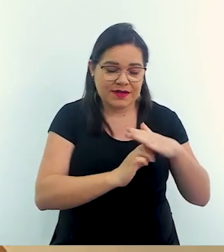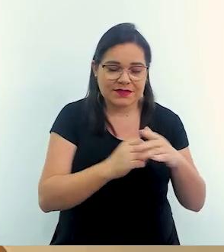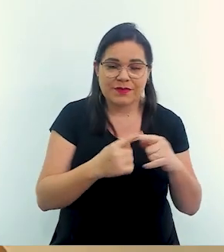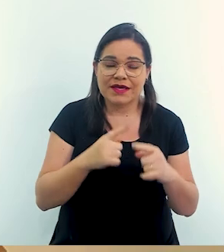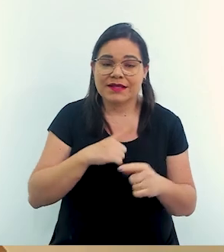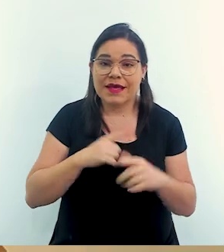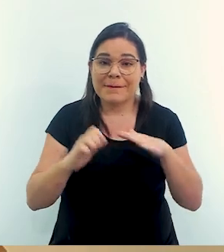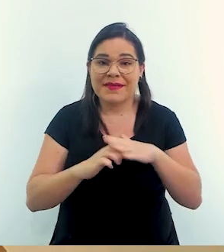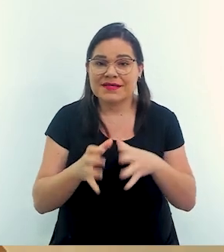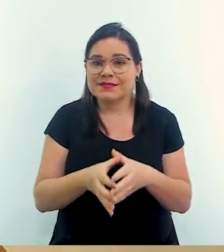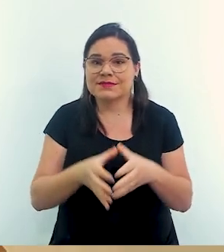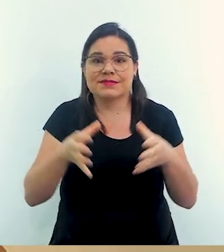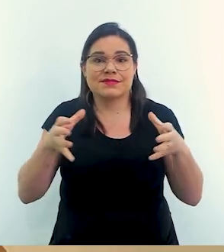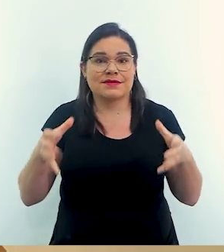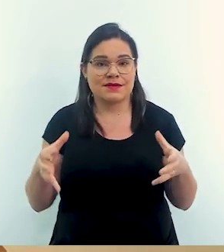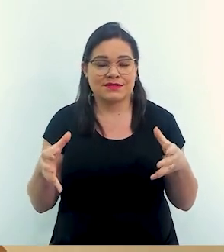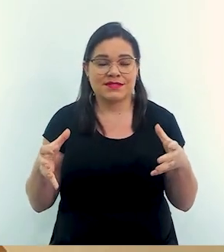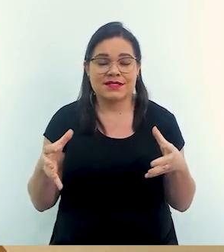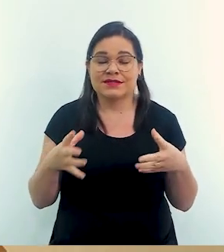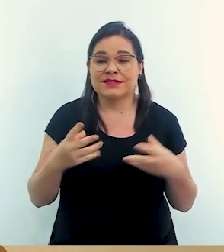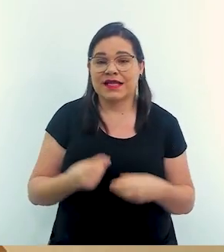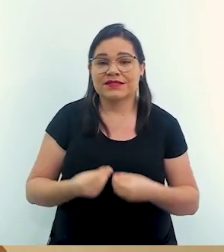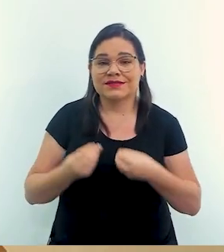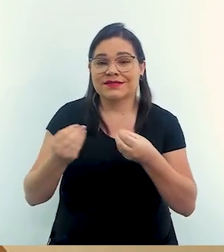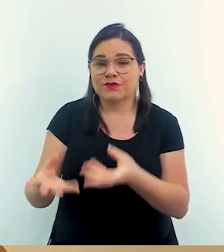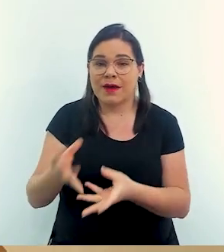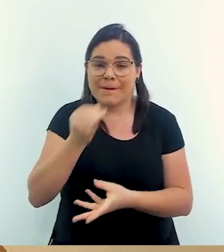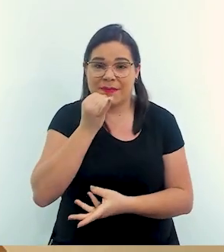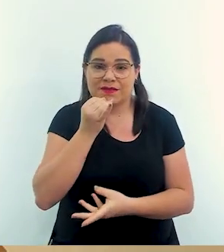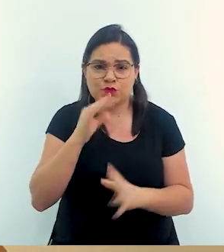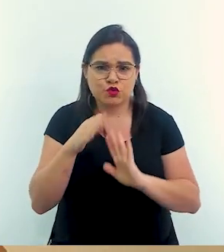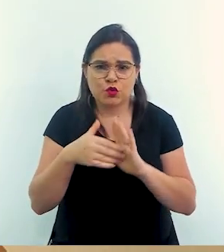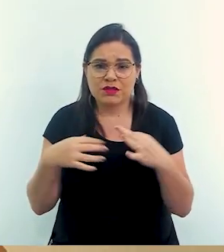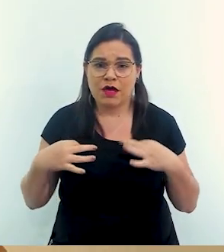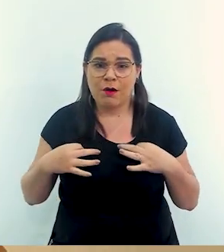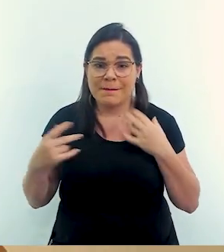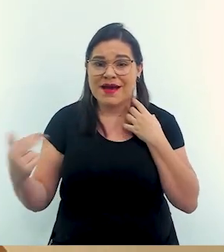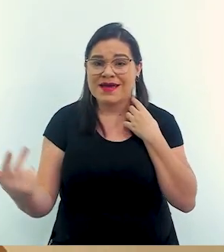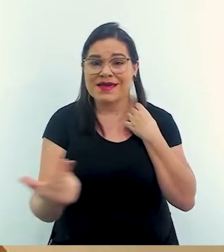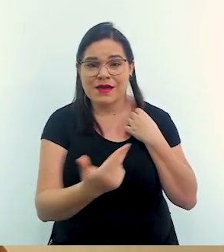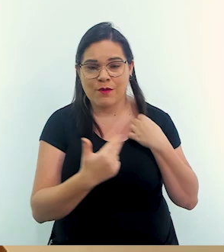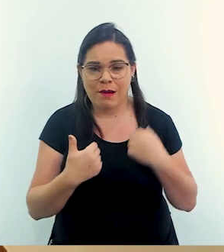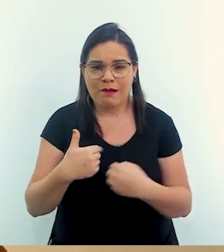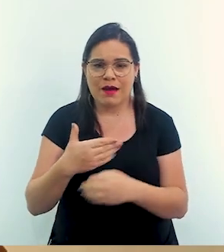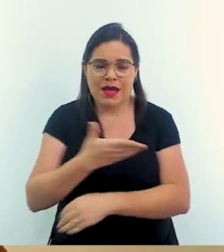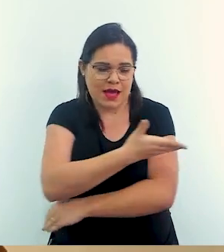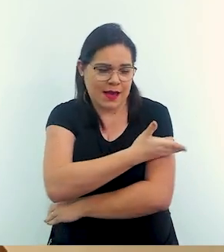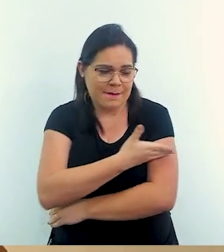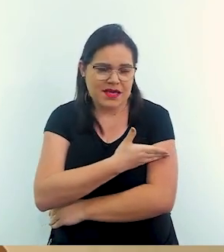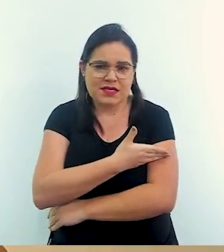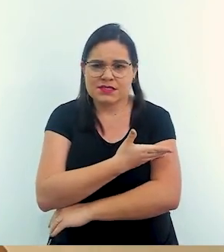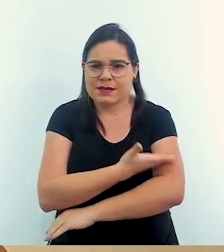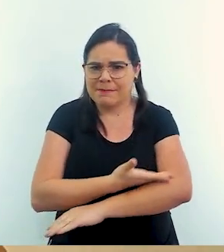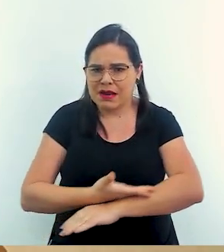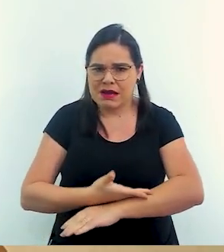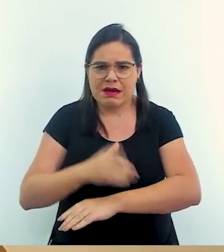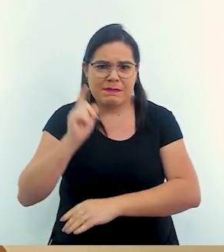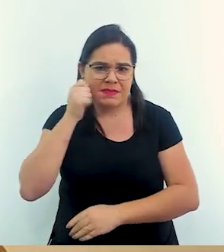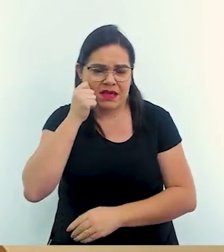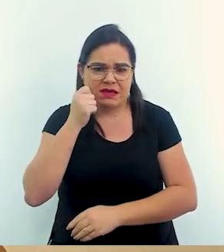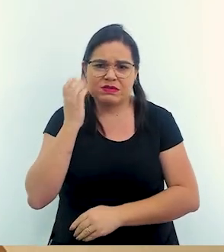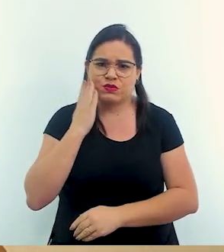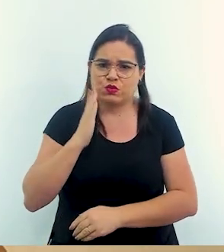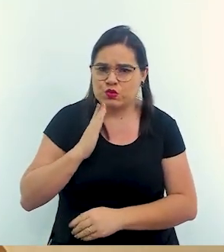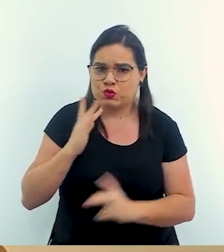Porque eu posso pegar empresas de grande porte, e aí elas doam, por exemplo, todas as roupas iguais. Camisas básicas, preta, branca,